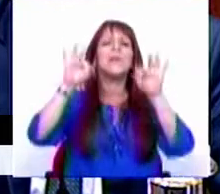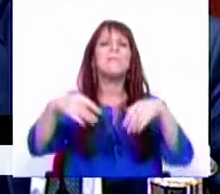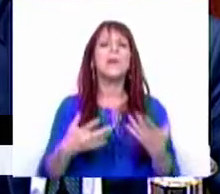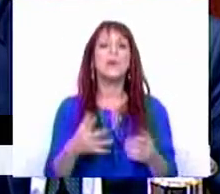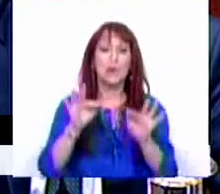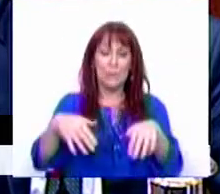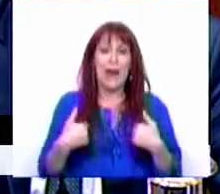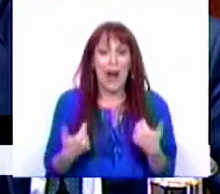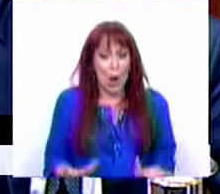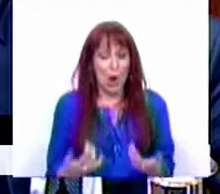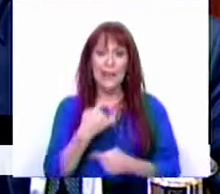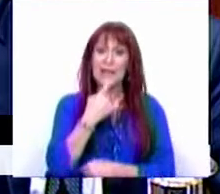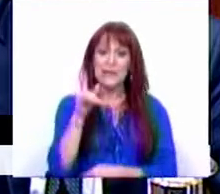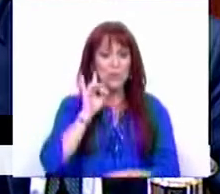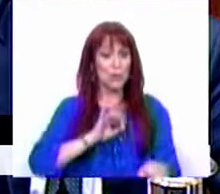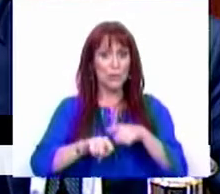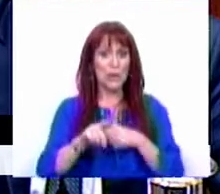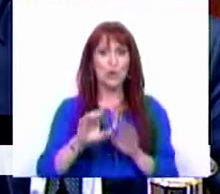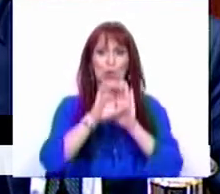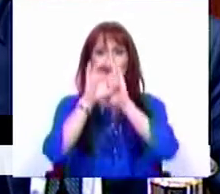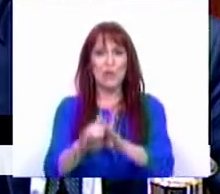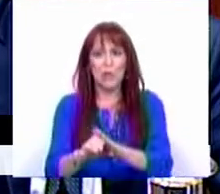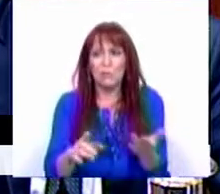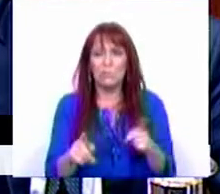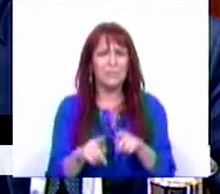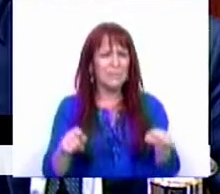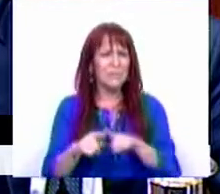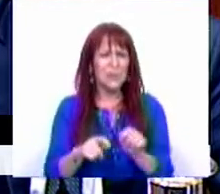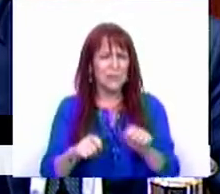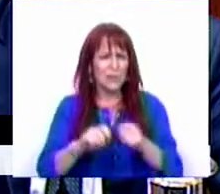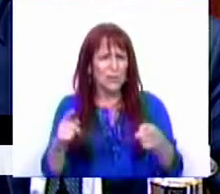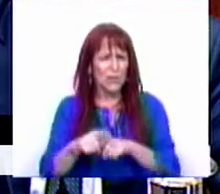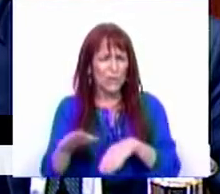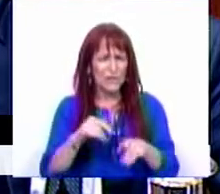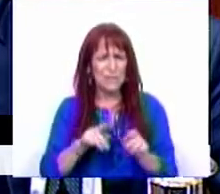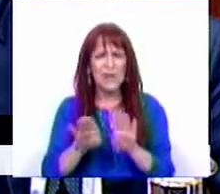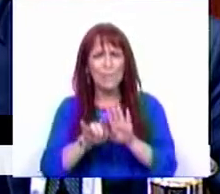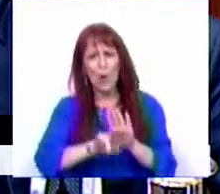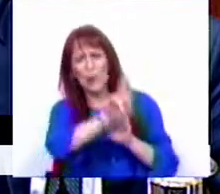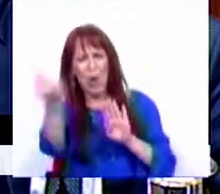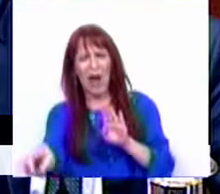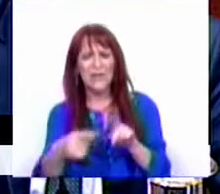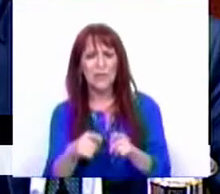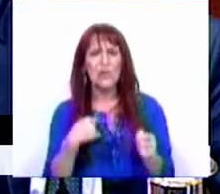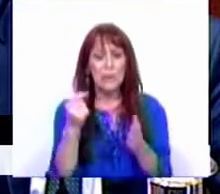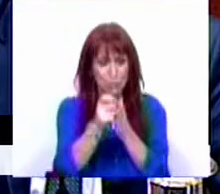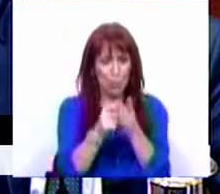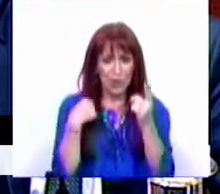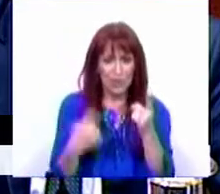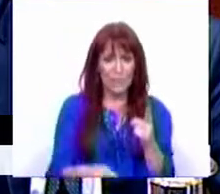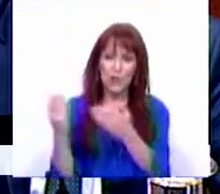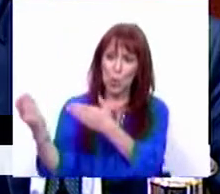estou mesmo a terminar, dizer ao Sr. Deputado do Chega que rankings nós não fazemos, Sr. Deputado, é na porta ao lado. Indicadores temos e